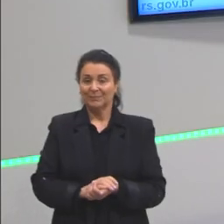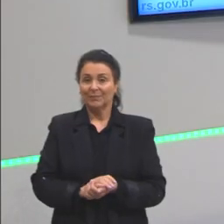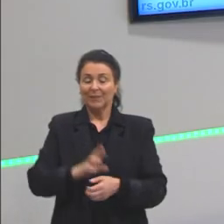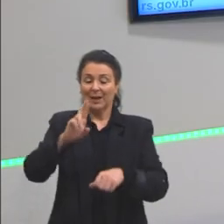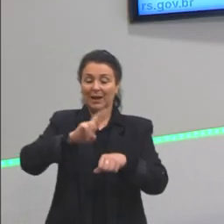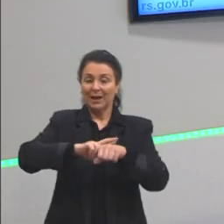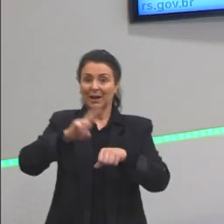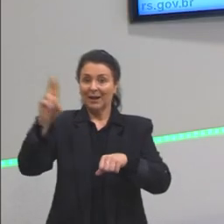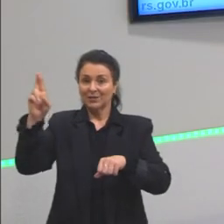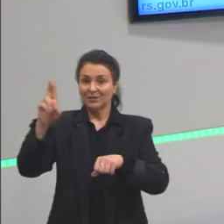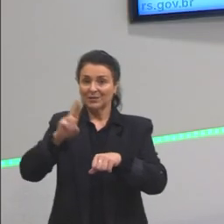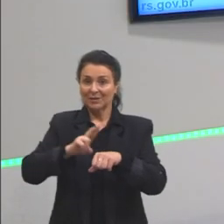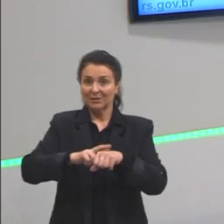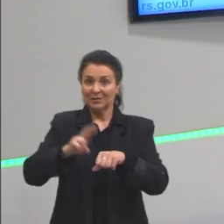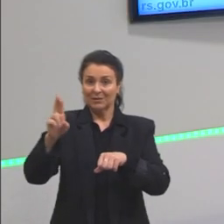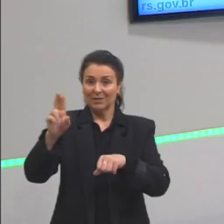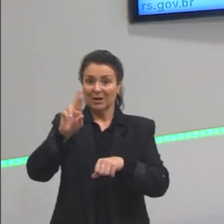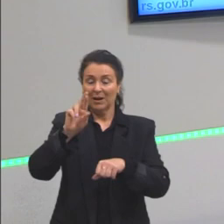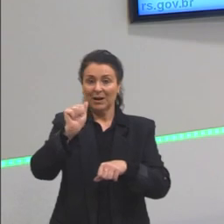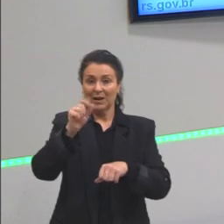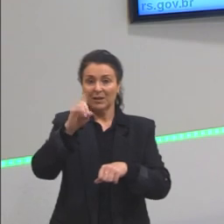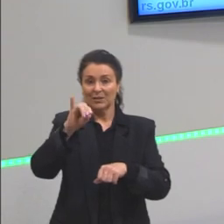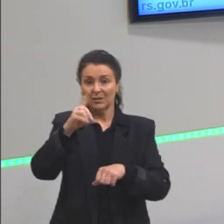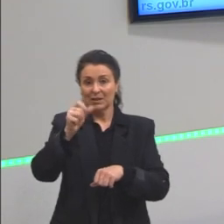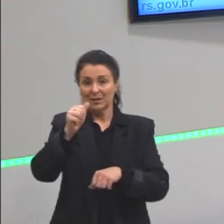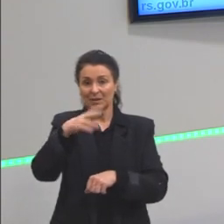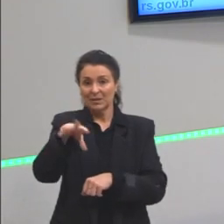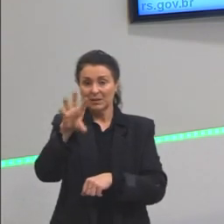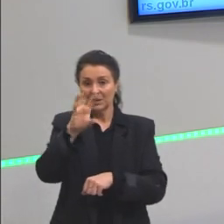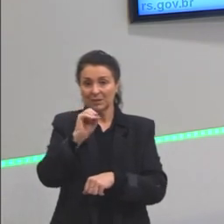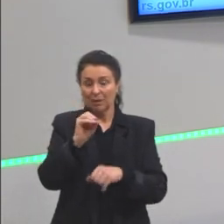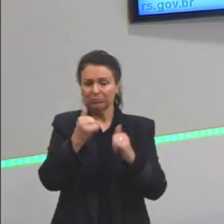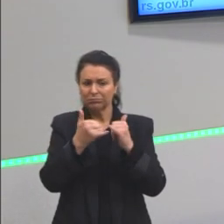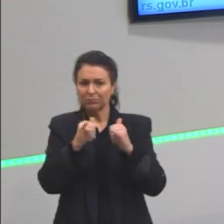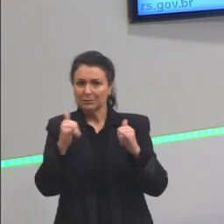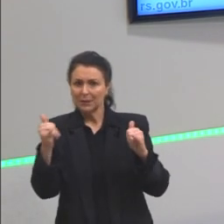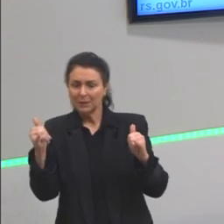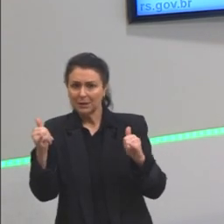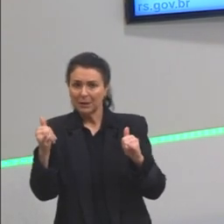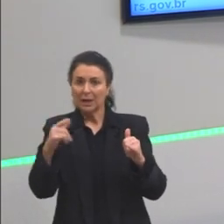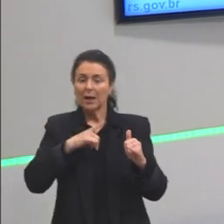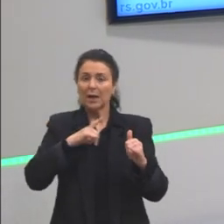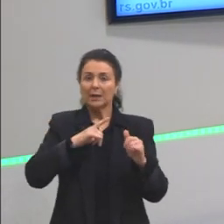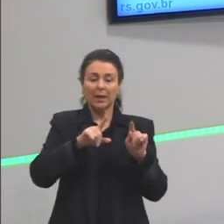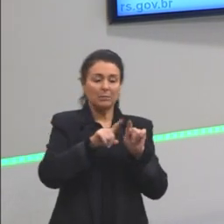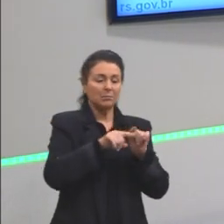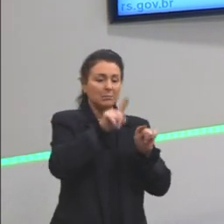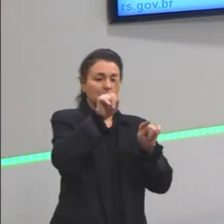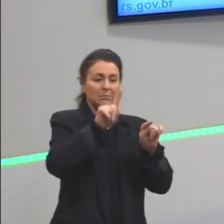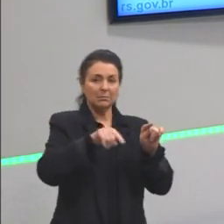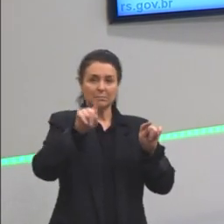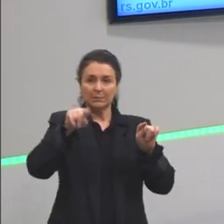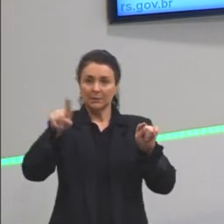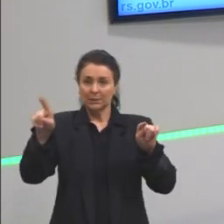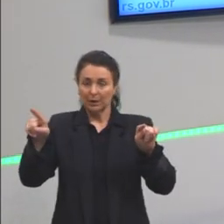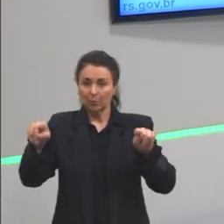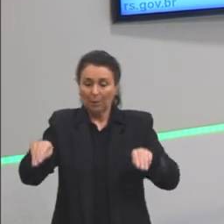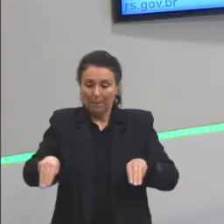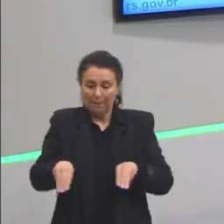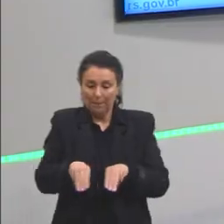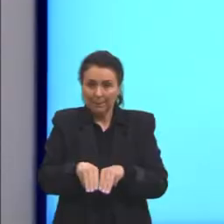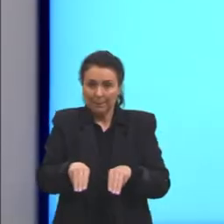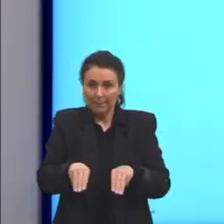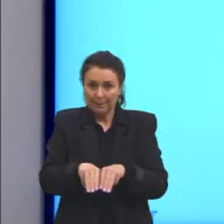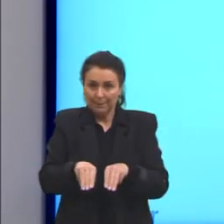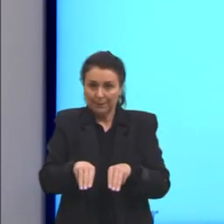Radiação. A gente já falou. Radiação, então, a energia radiante está na forma de ondas eletromagnéticas. Isso inclui as